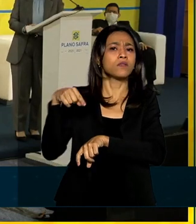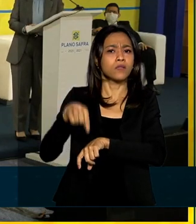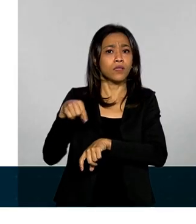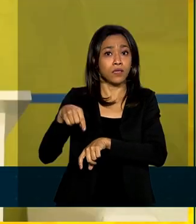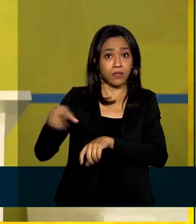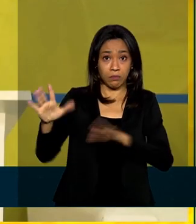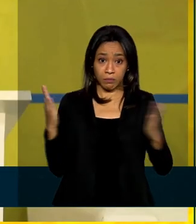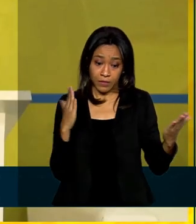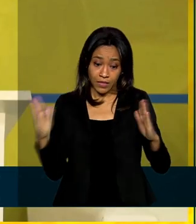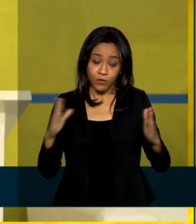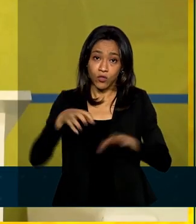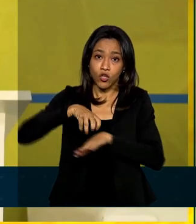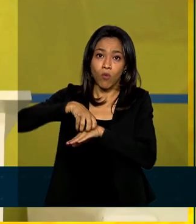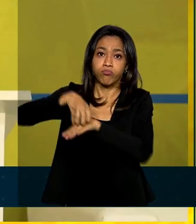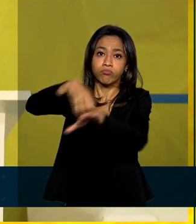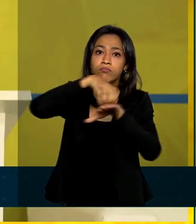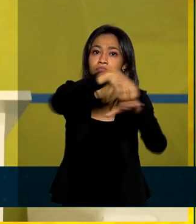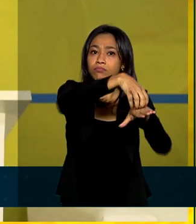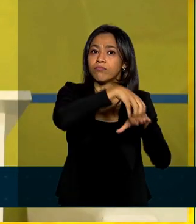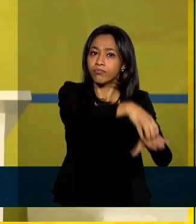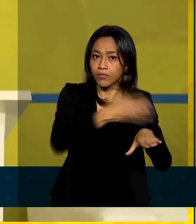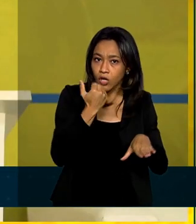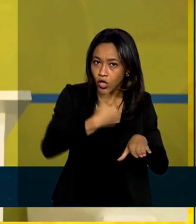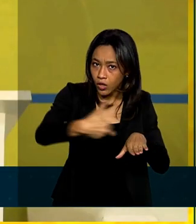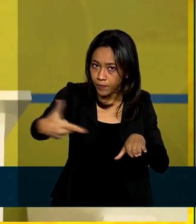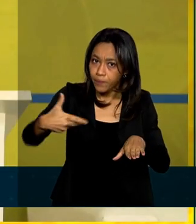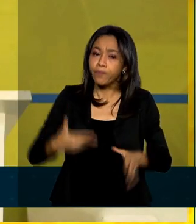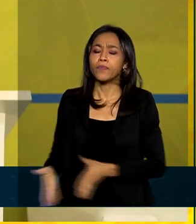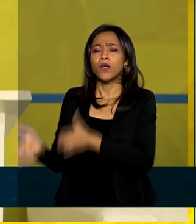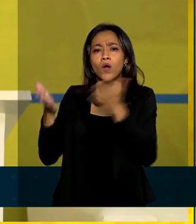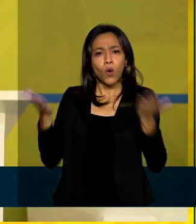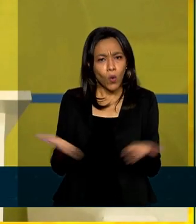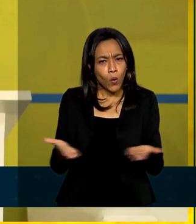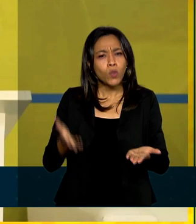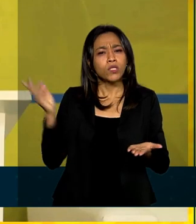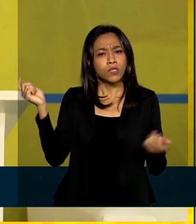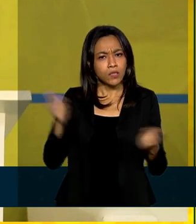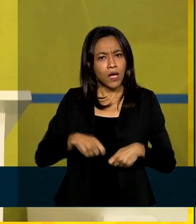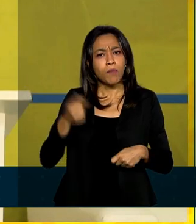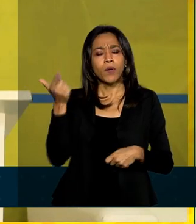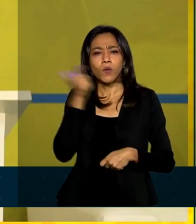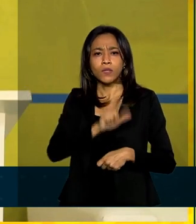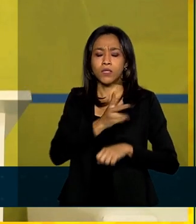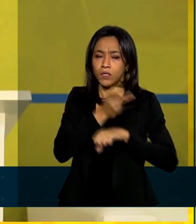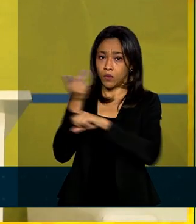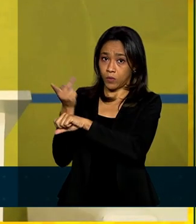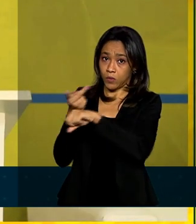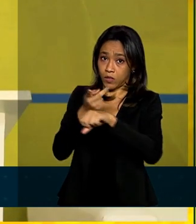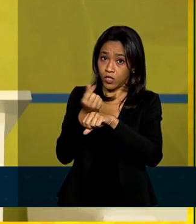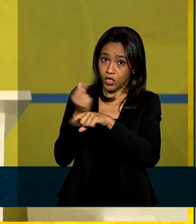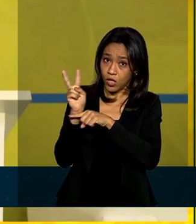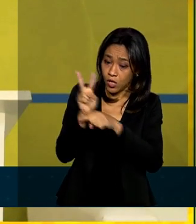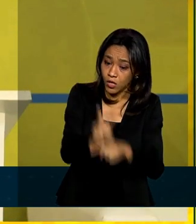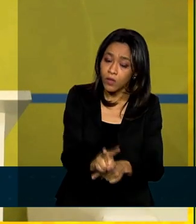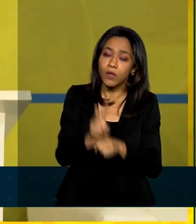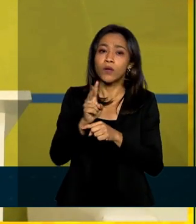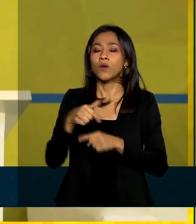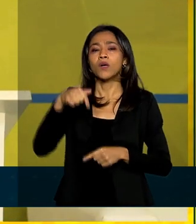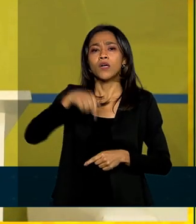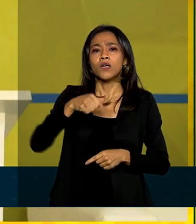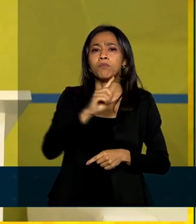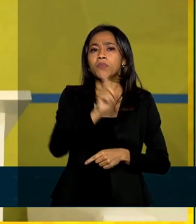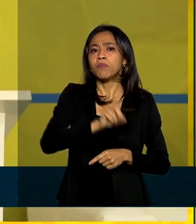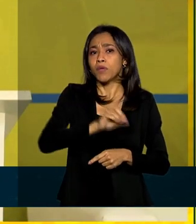abastecimento. Financiamentos podem ser encontrados a partir de hoje, 1º de julho de 2020 a 30 de junho